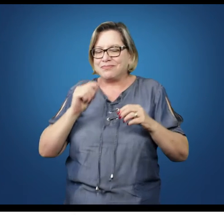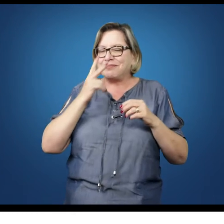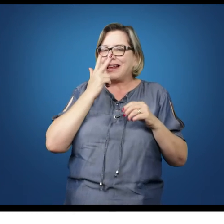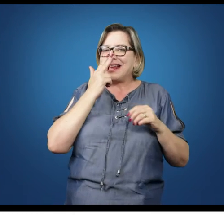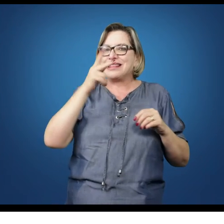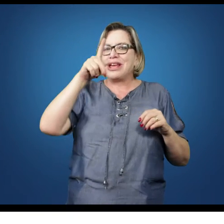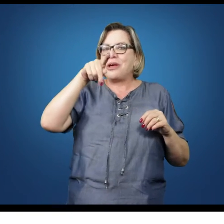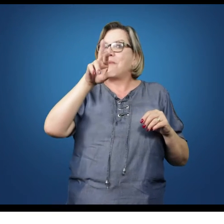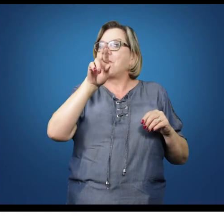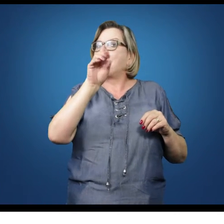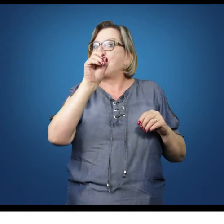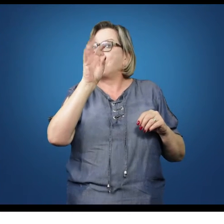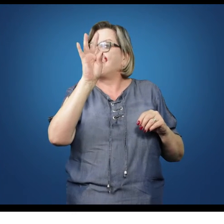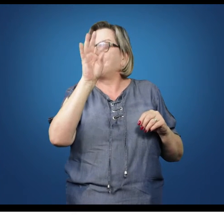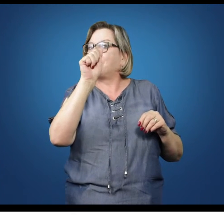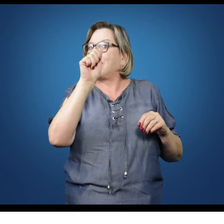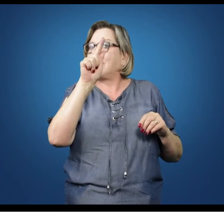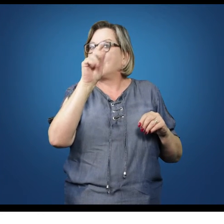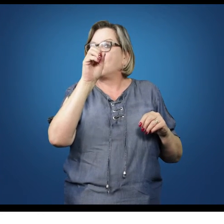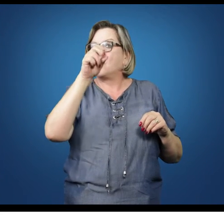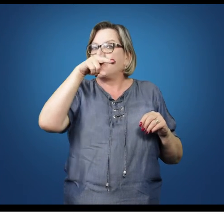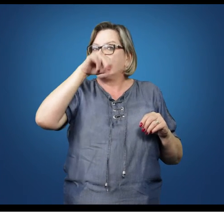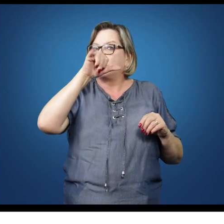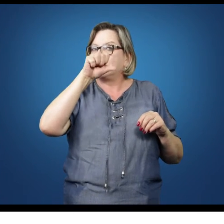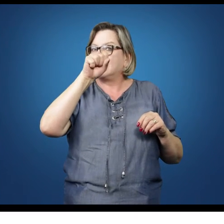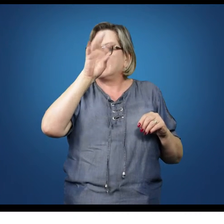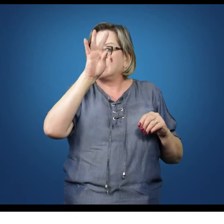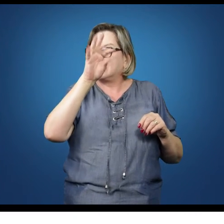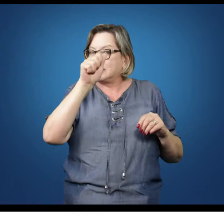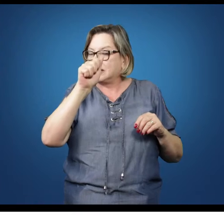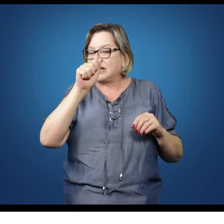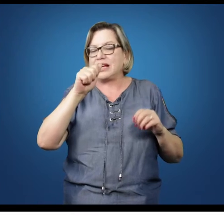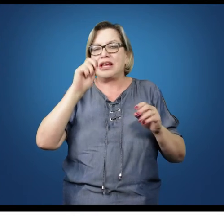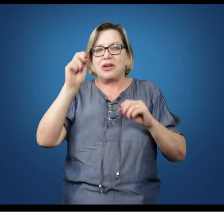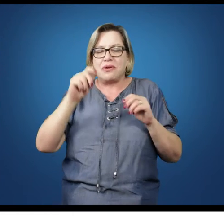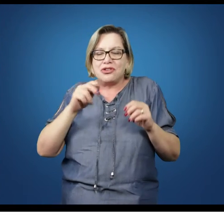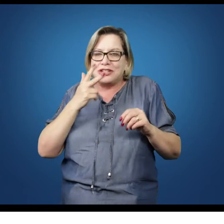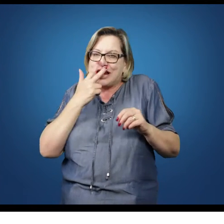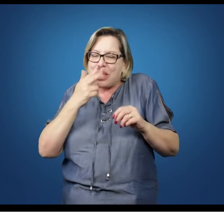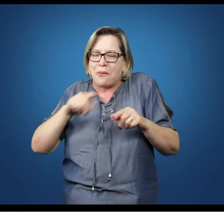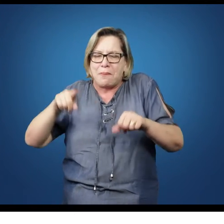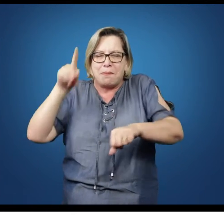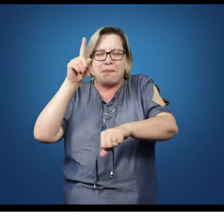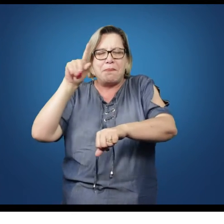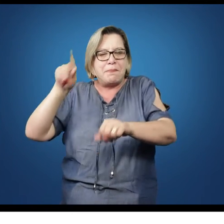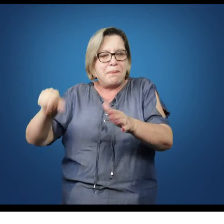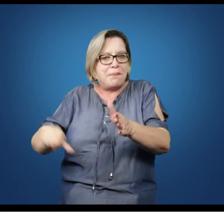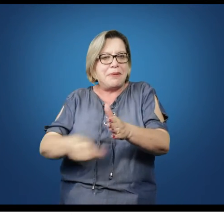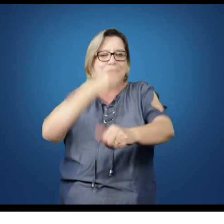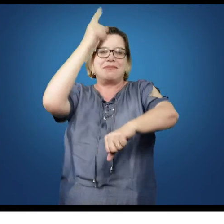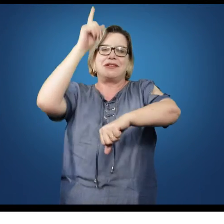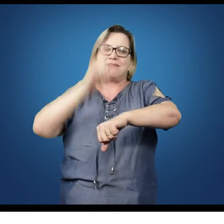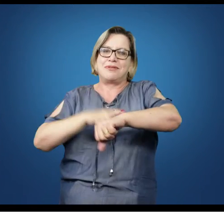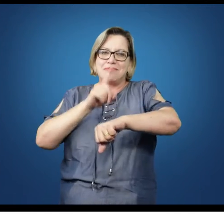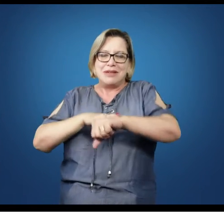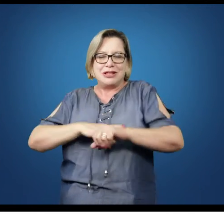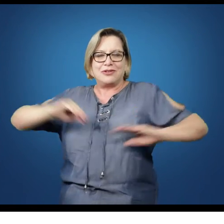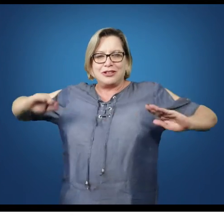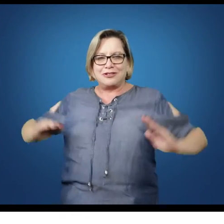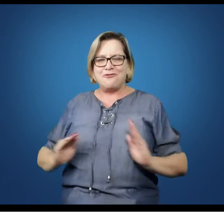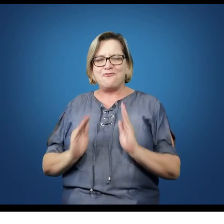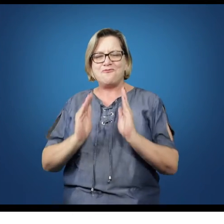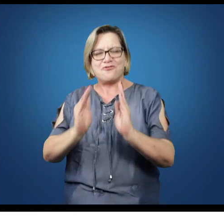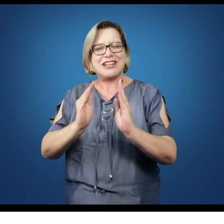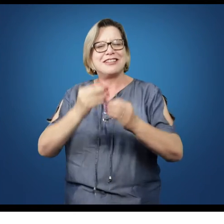informações. Ali, talvez seja, dentro do curso, o primeiro momento que vocês vão exatamente estar de frente com